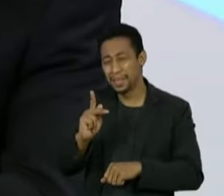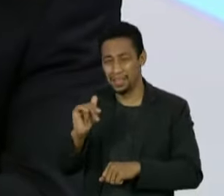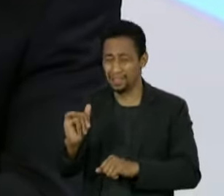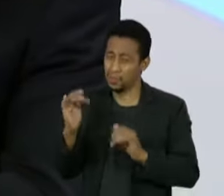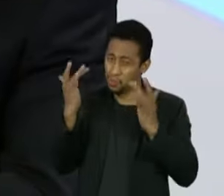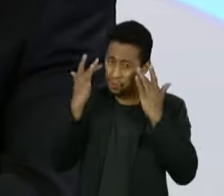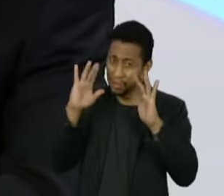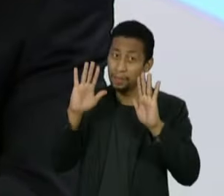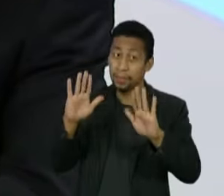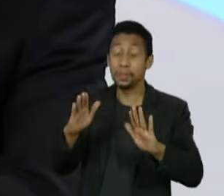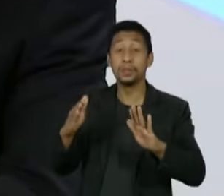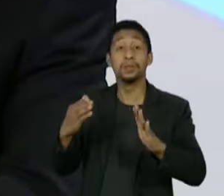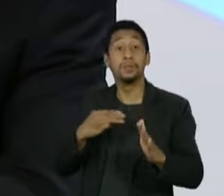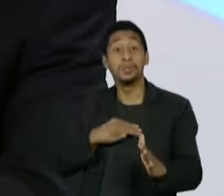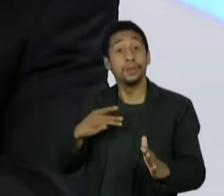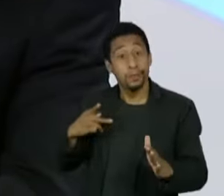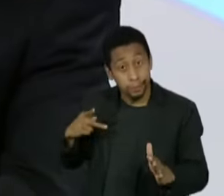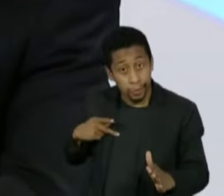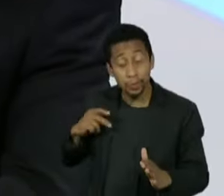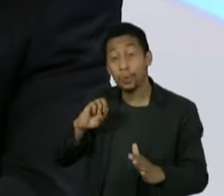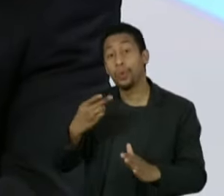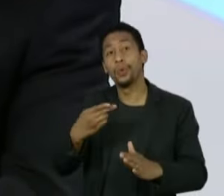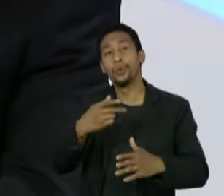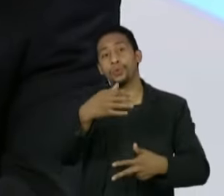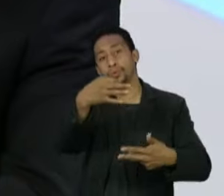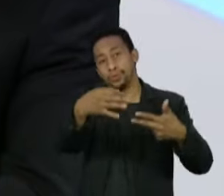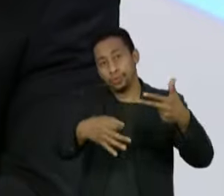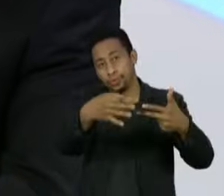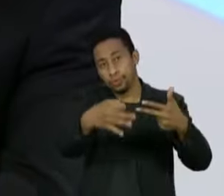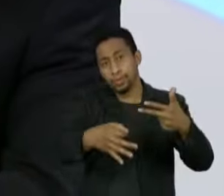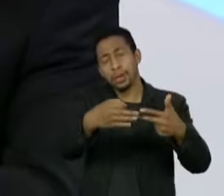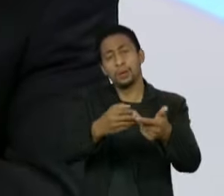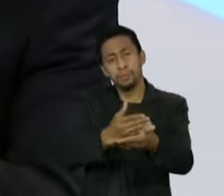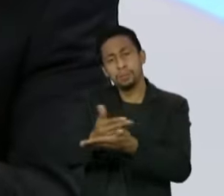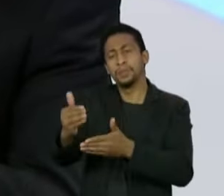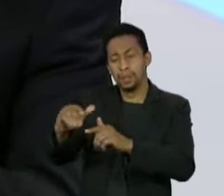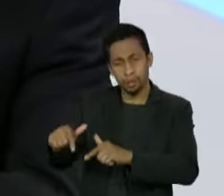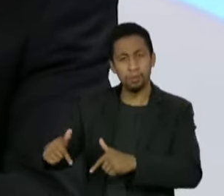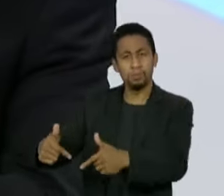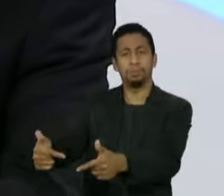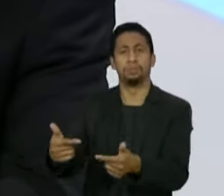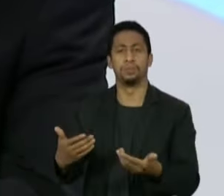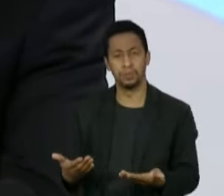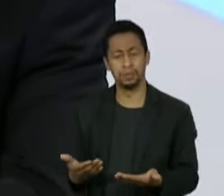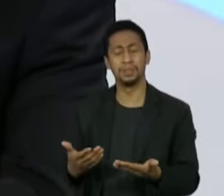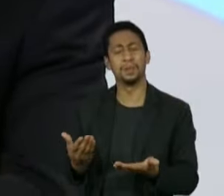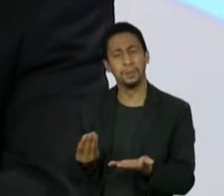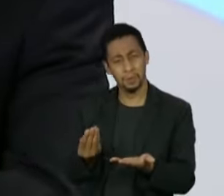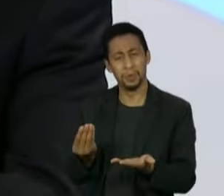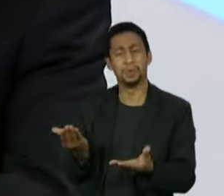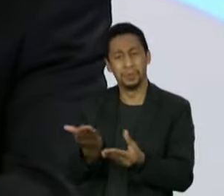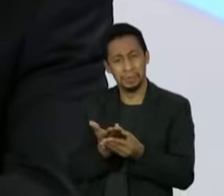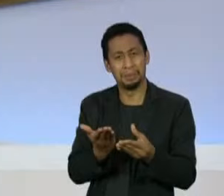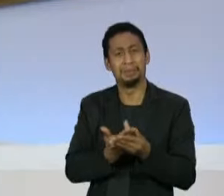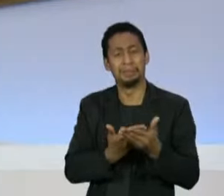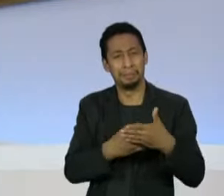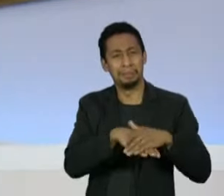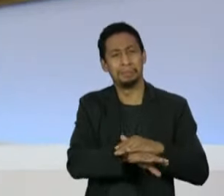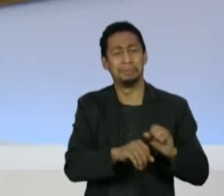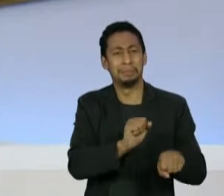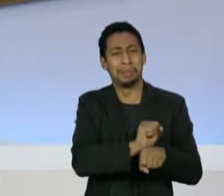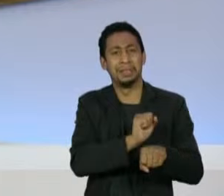Judiciário botar para andar aquilo que está já há muito tempo apurado. Nós temos vários colegas que respondem a meia dúzia de